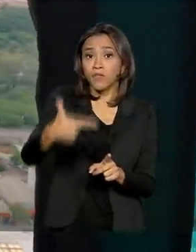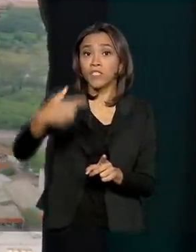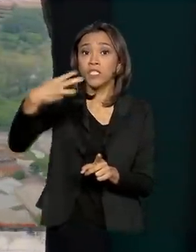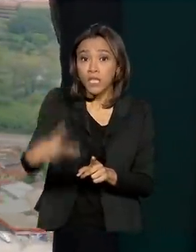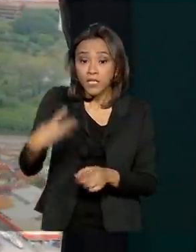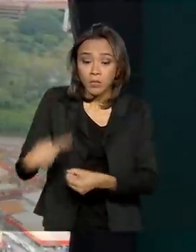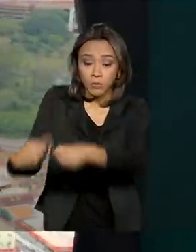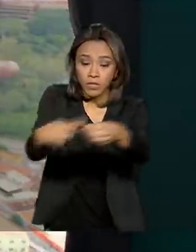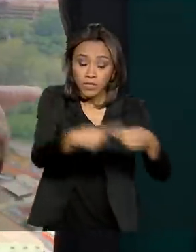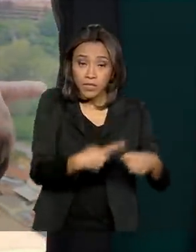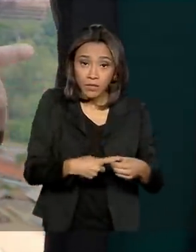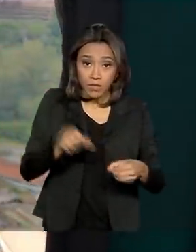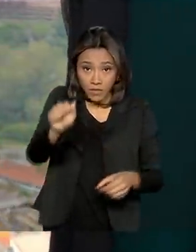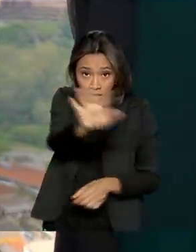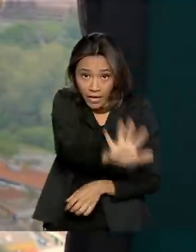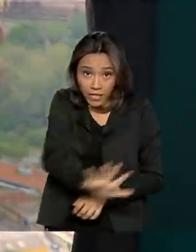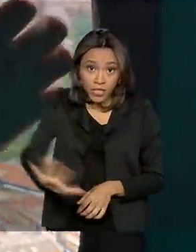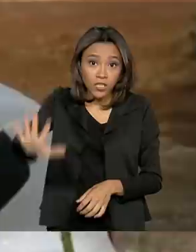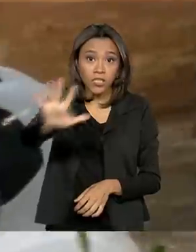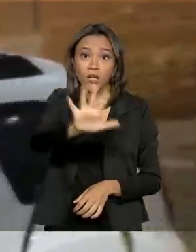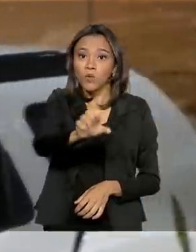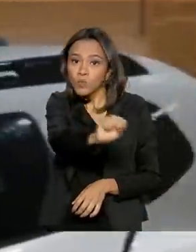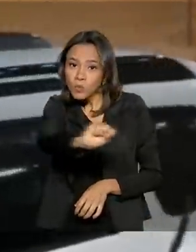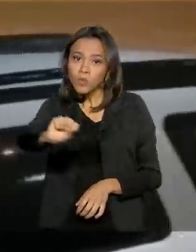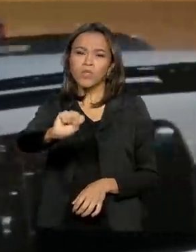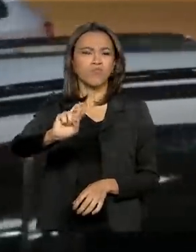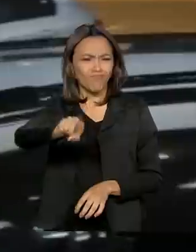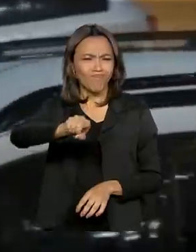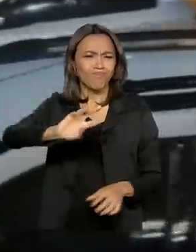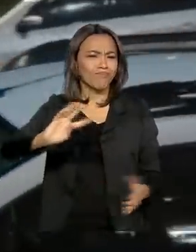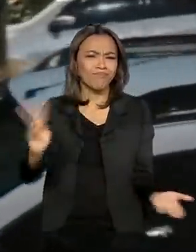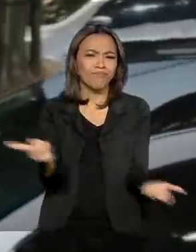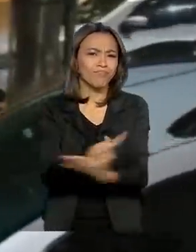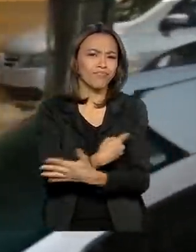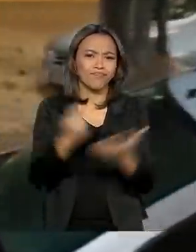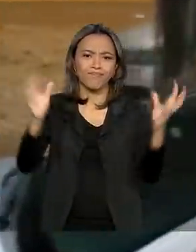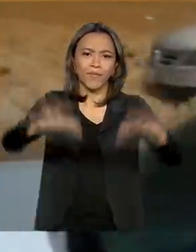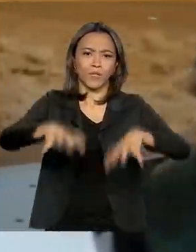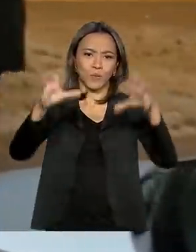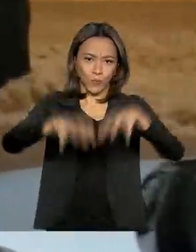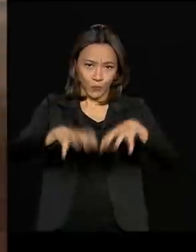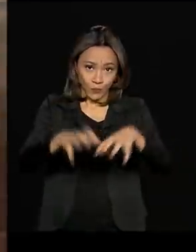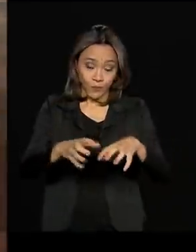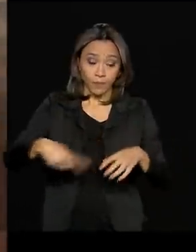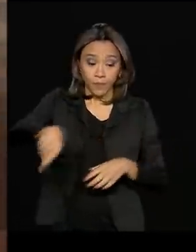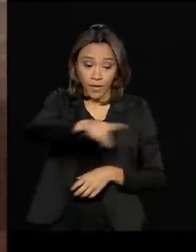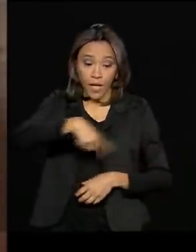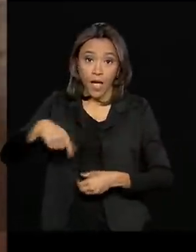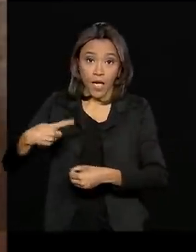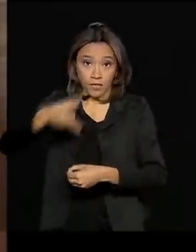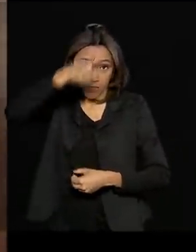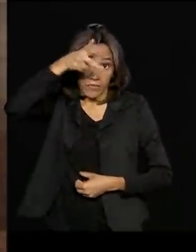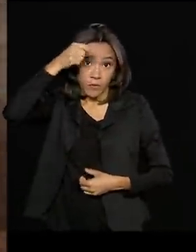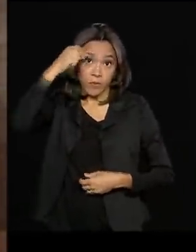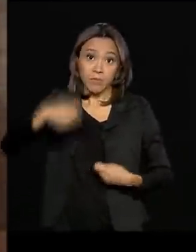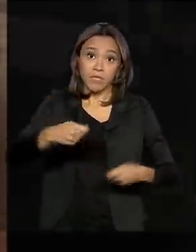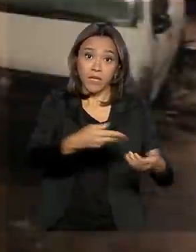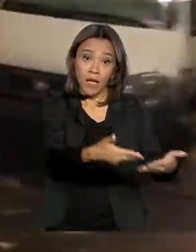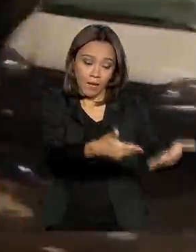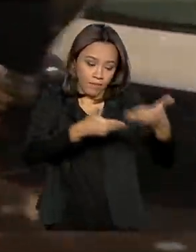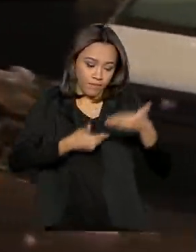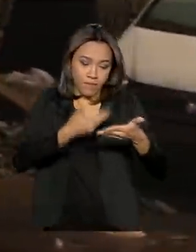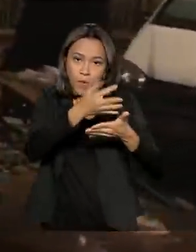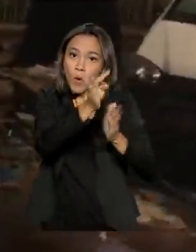sudeste em estado de emergência por conta das chuvas dos últimos dias. As prefeituras devem apresentar os projetos ao